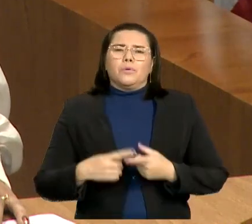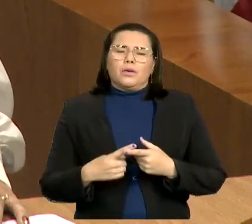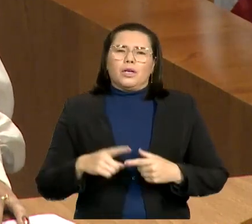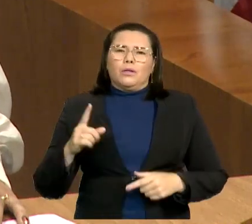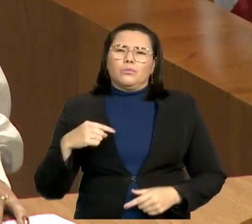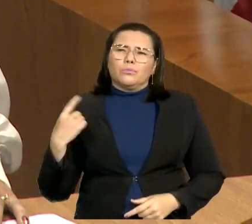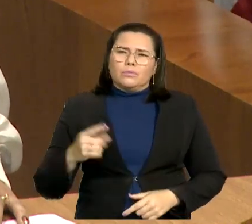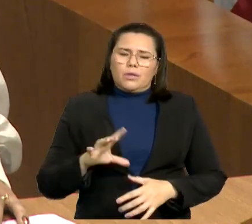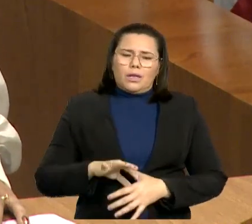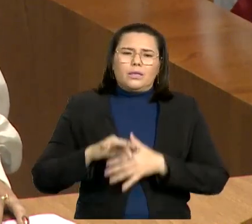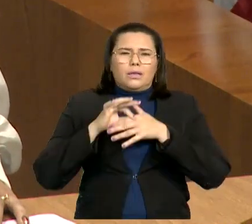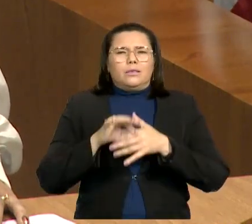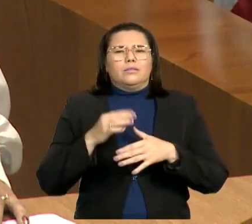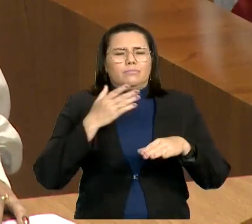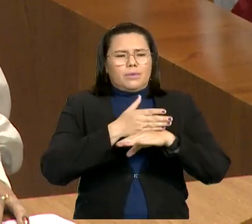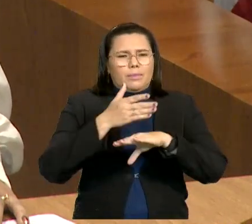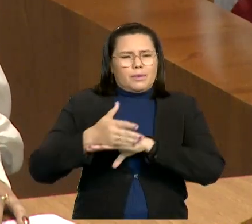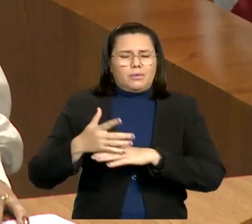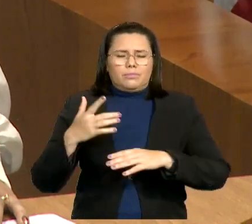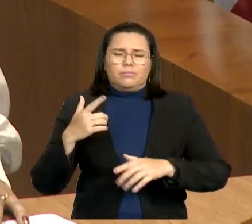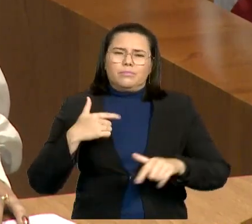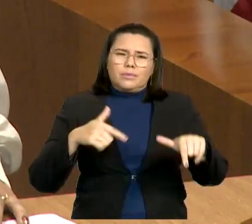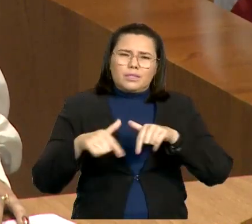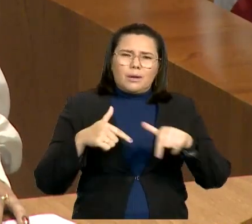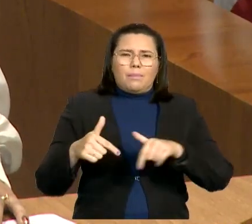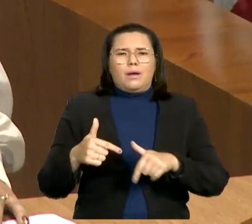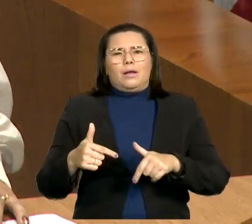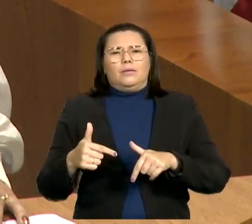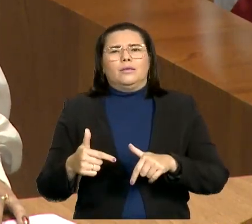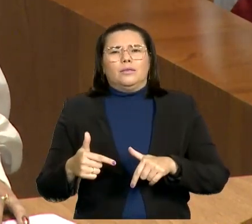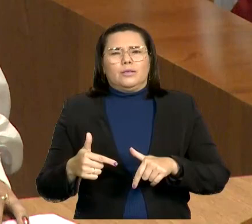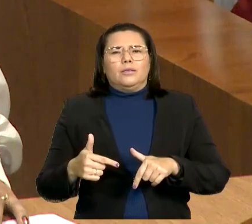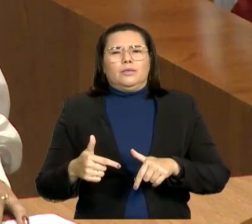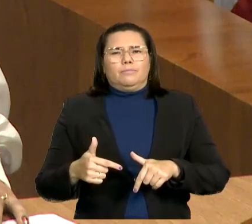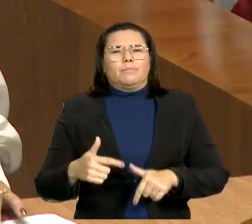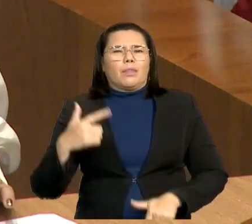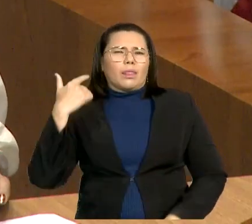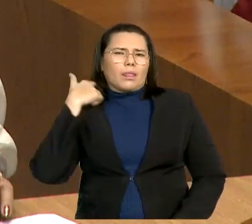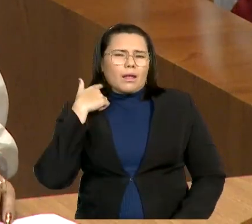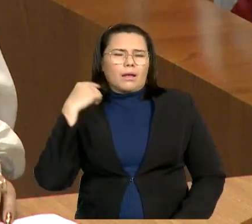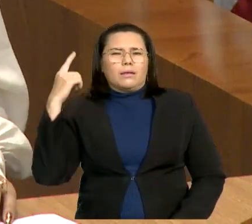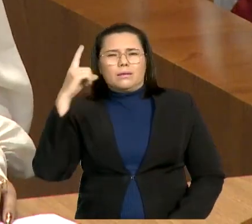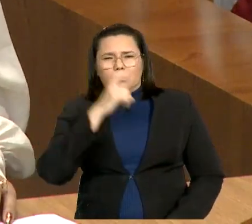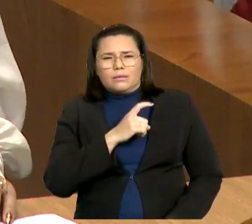campo no trabalho árduo, que é ser um líder e estar à disposição da população.